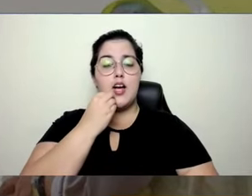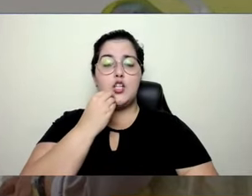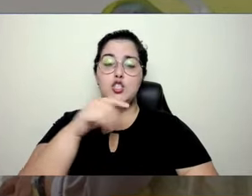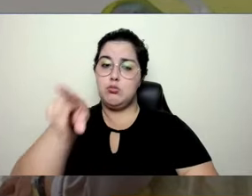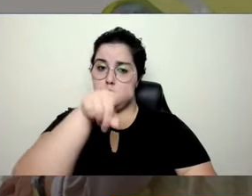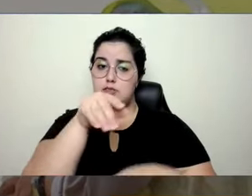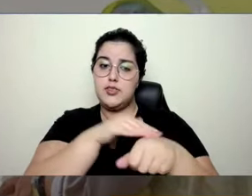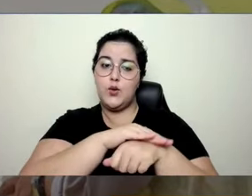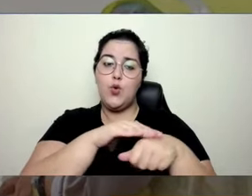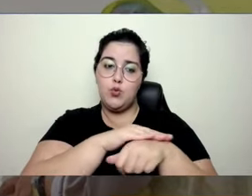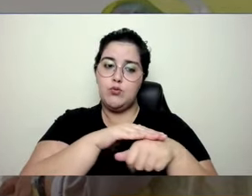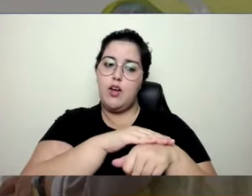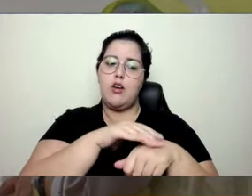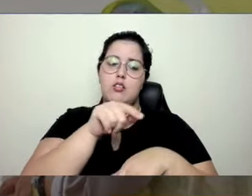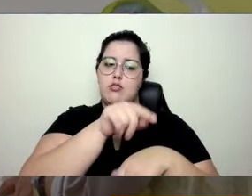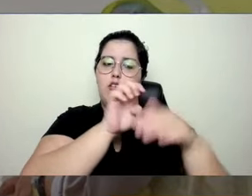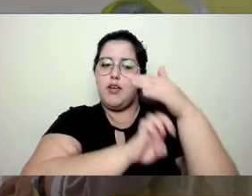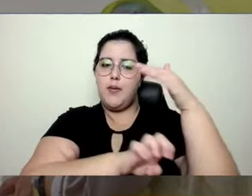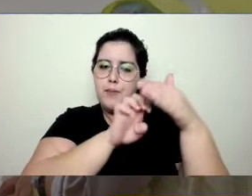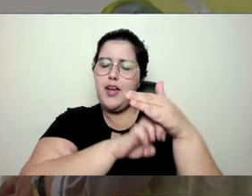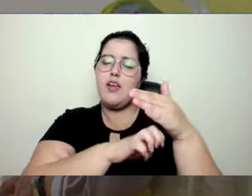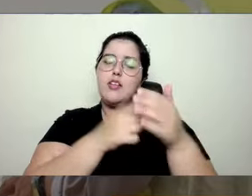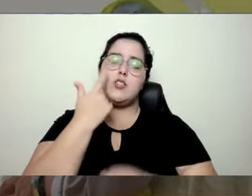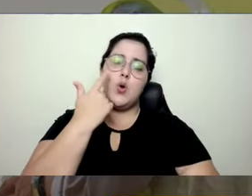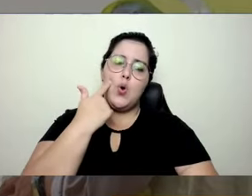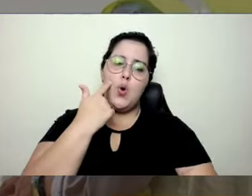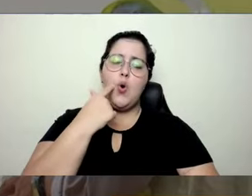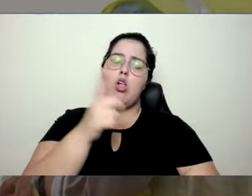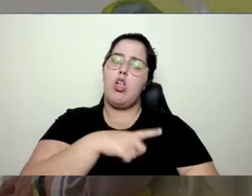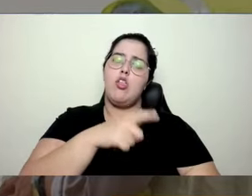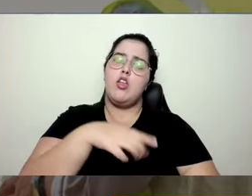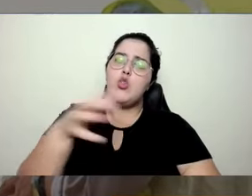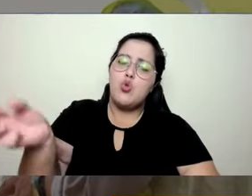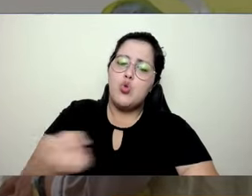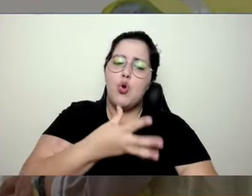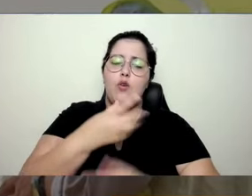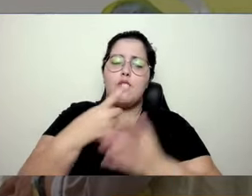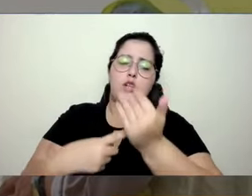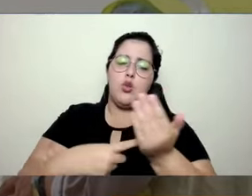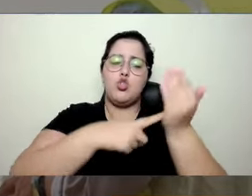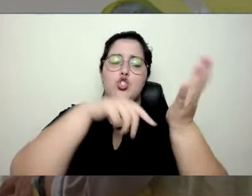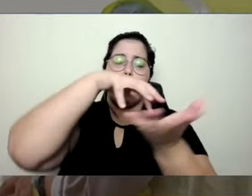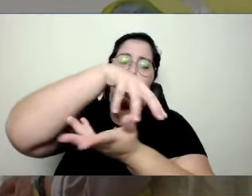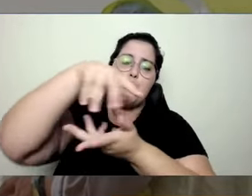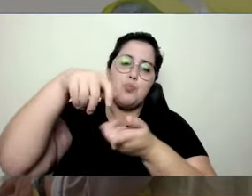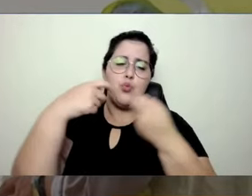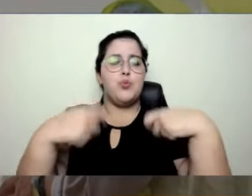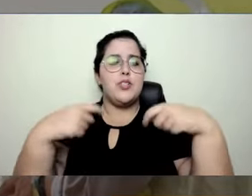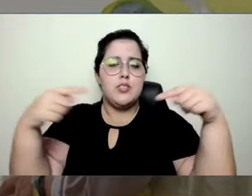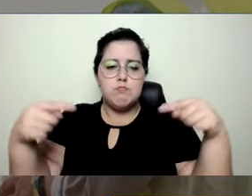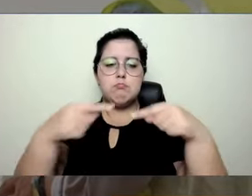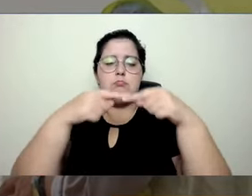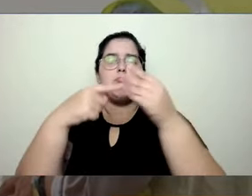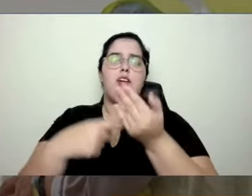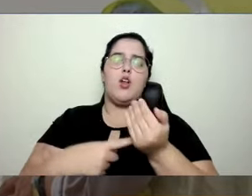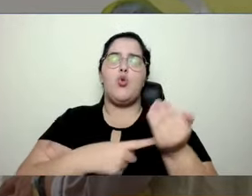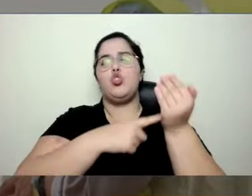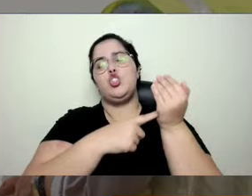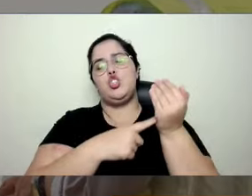para as empresas, mostrar que o mundo está mudando, está entrando nessa tecnologia, não é verdade?